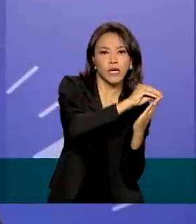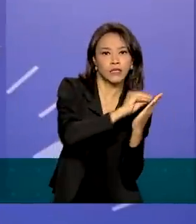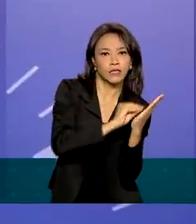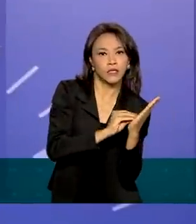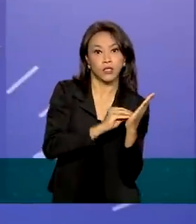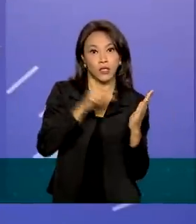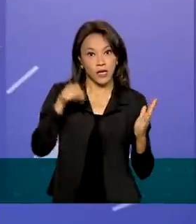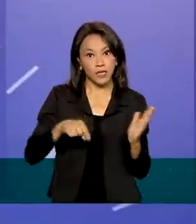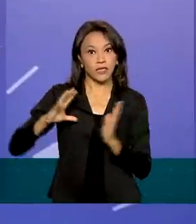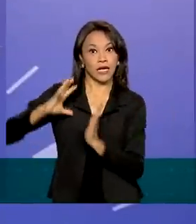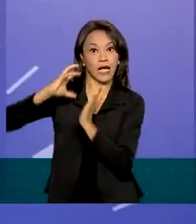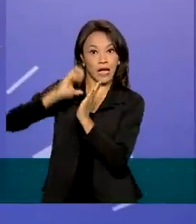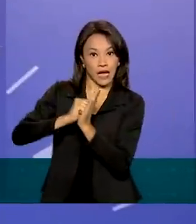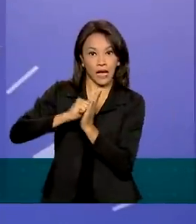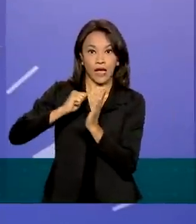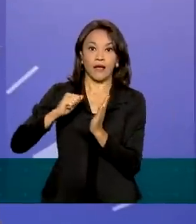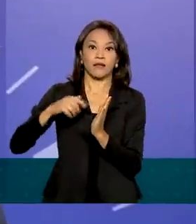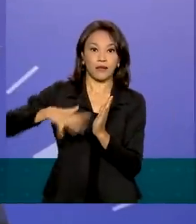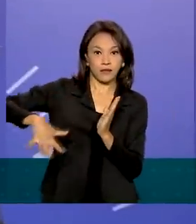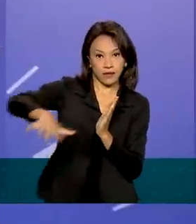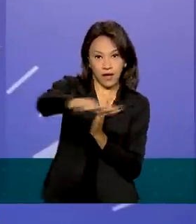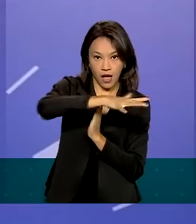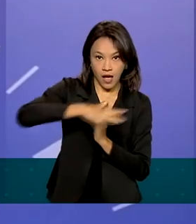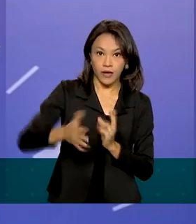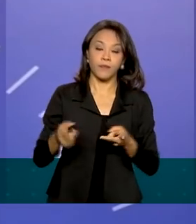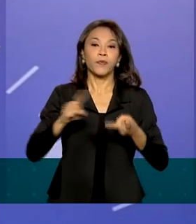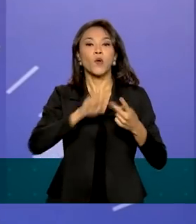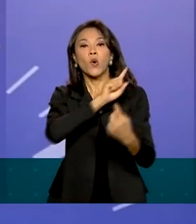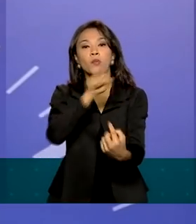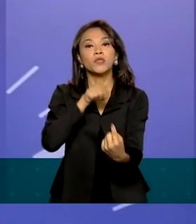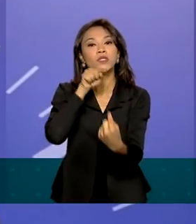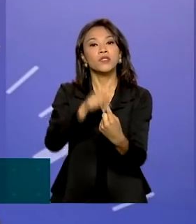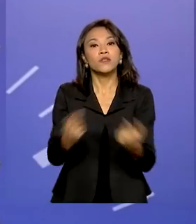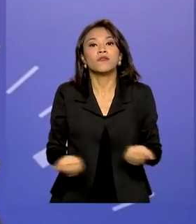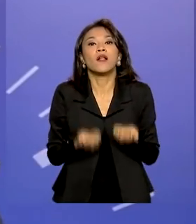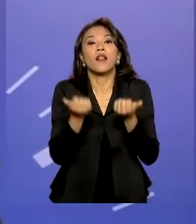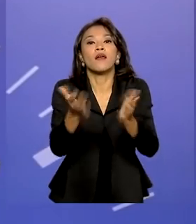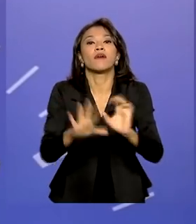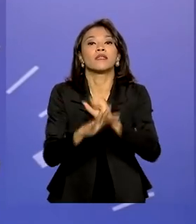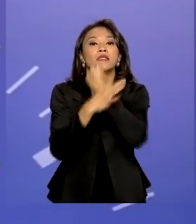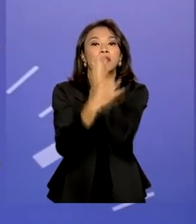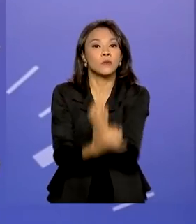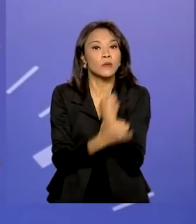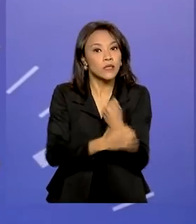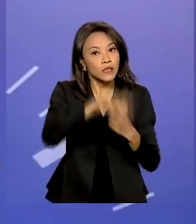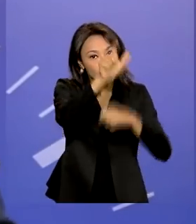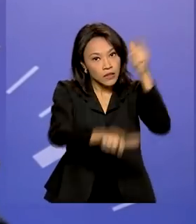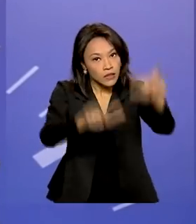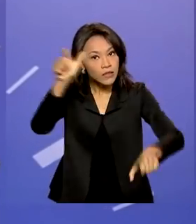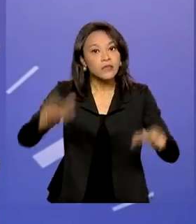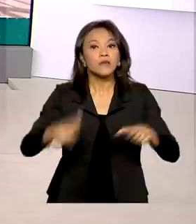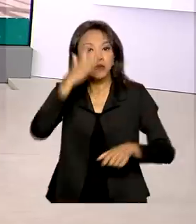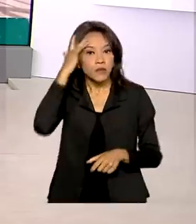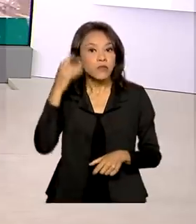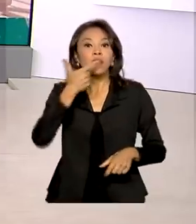O Cadastro Oficial de Operadores do Setor, no sentido de elevar a segurança dos turistas e trabalhadores do ramo.